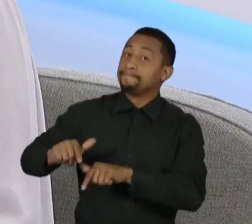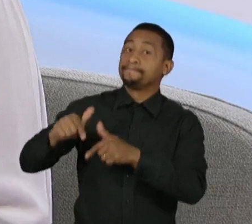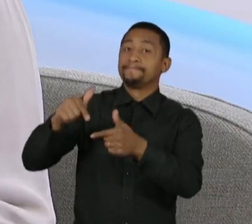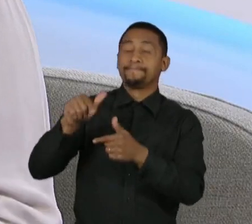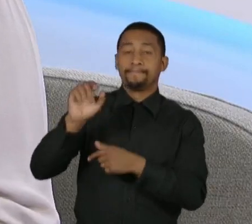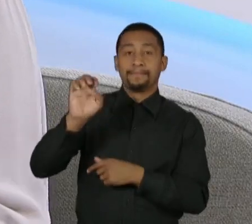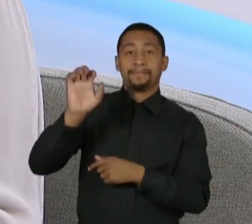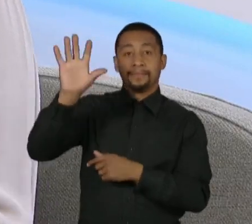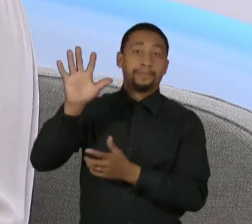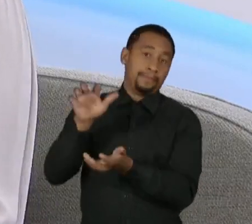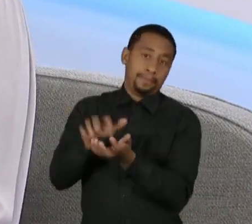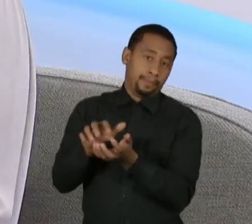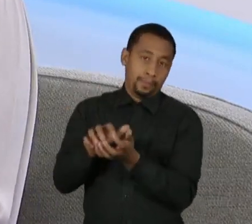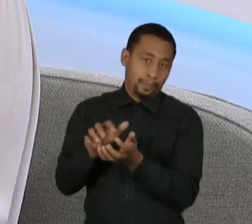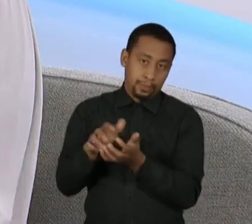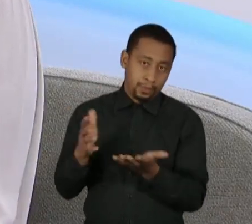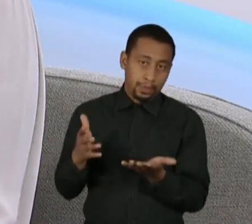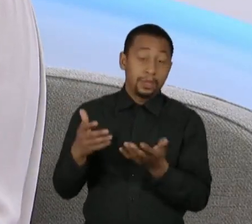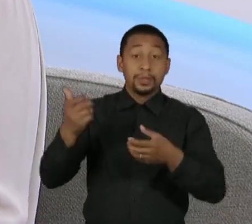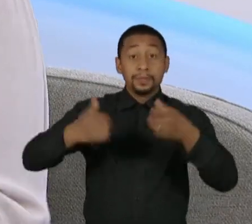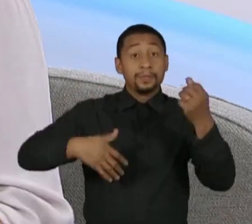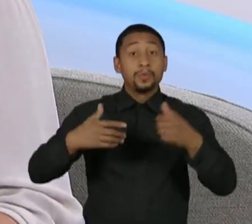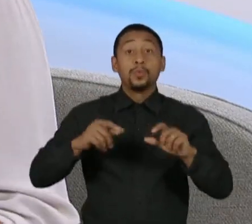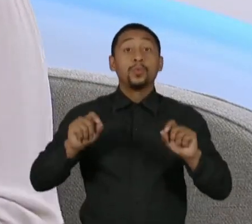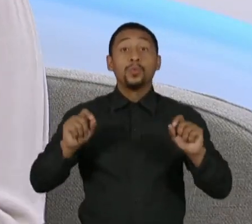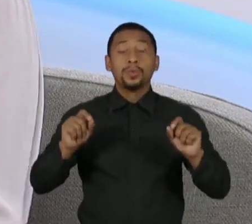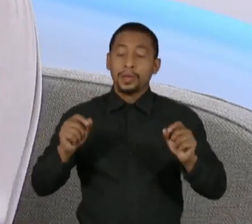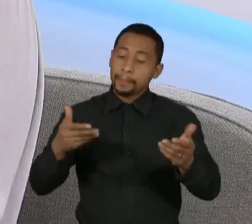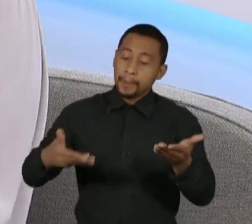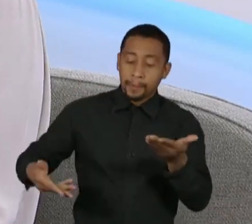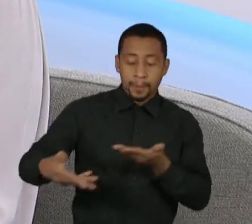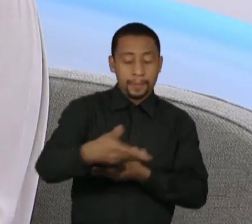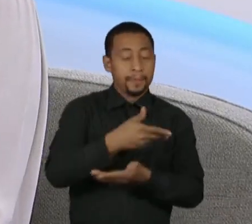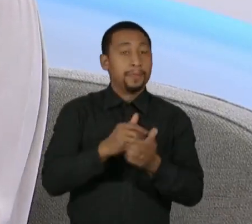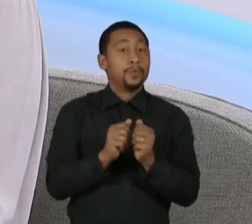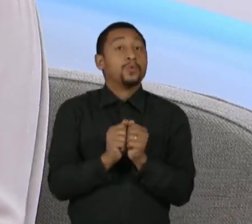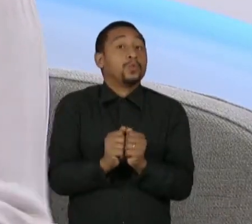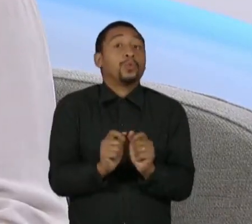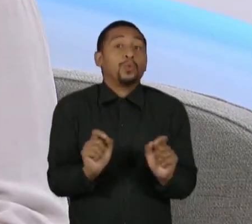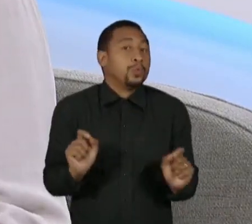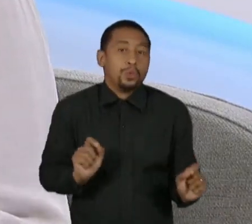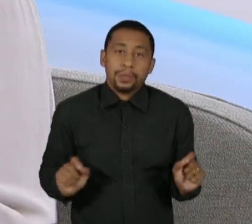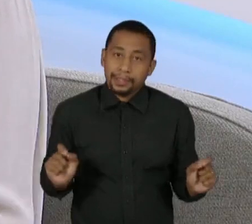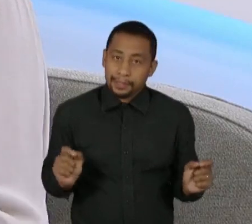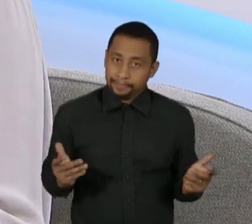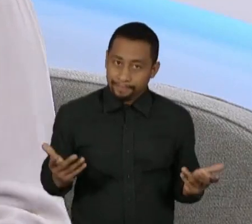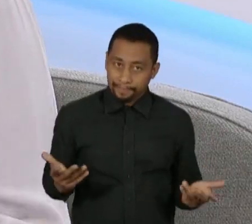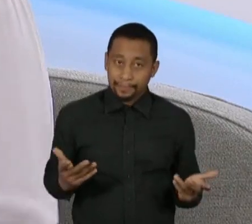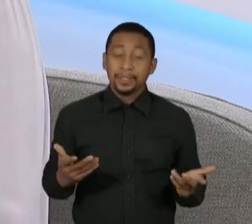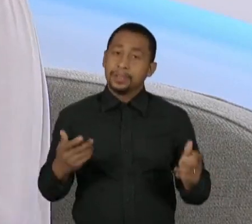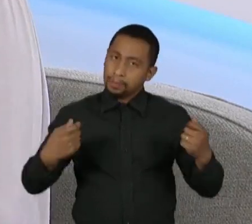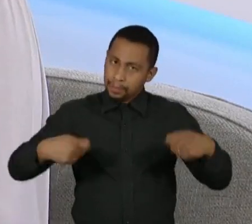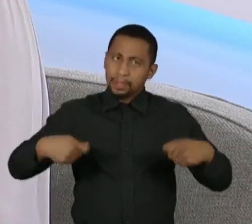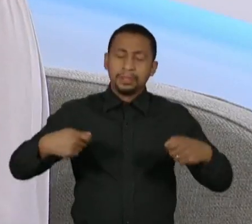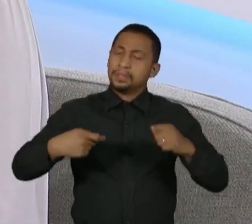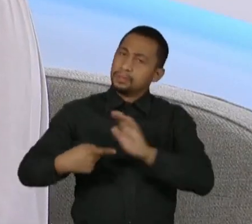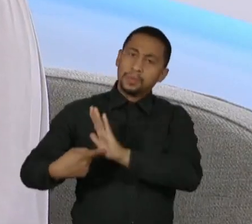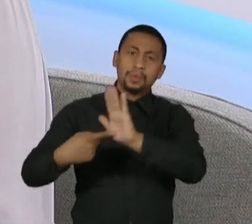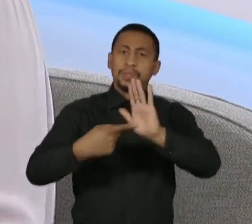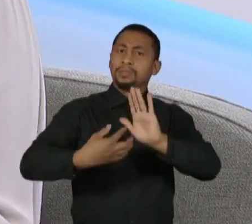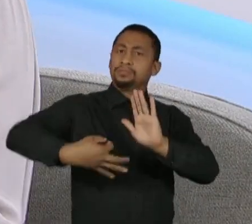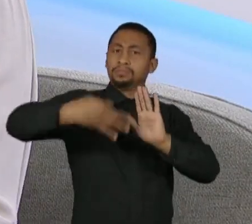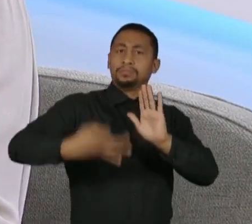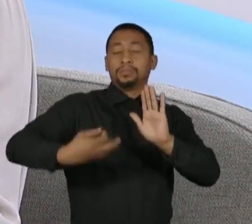possa falar sobre aquilo que nos une e construir convergências. Que no fim, no fundo, é isso que o Brasil precisa.